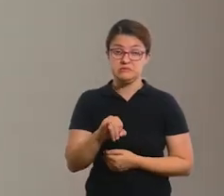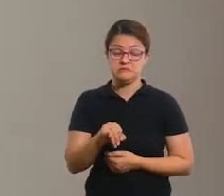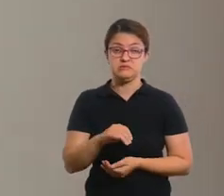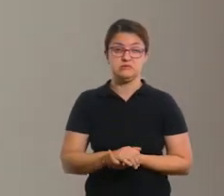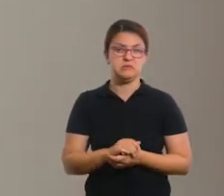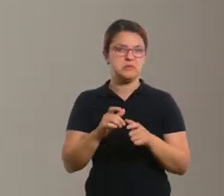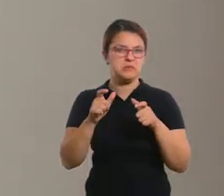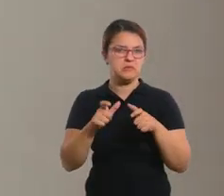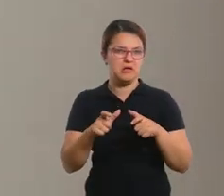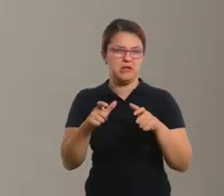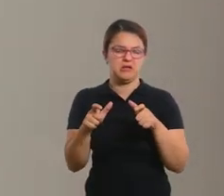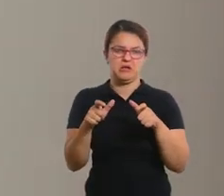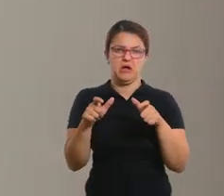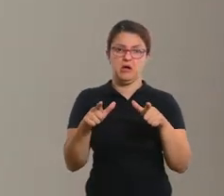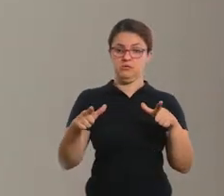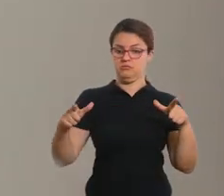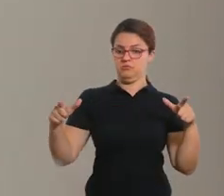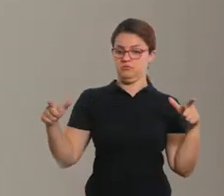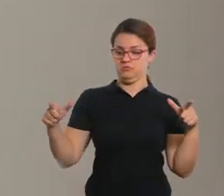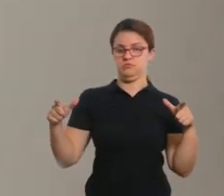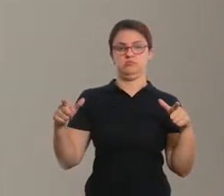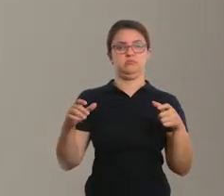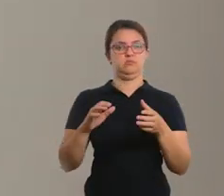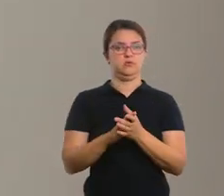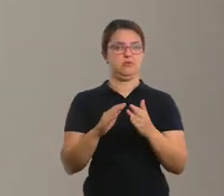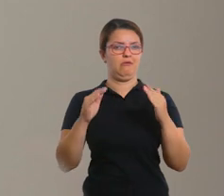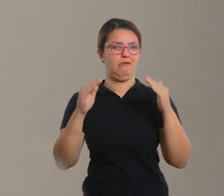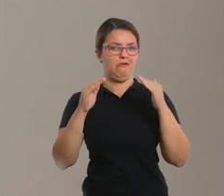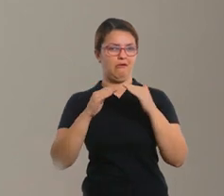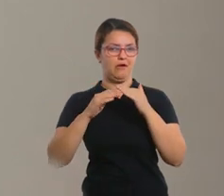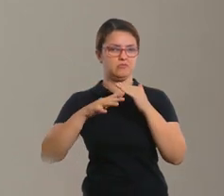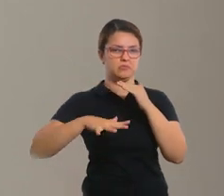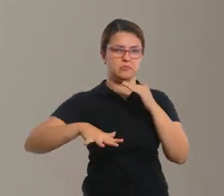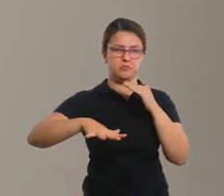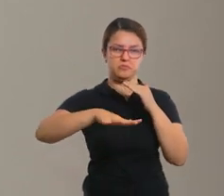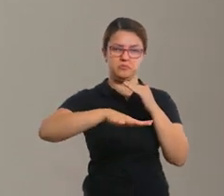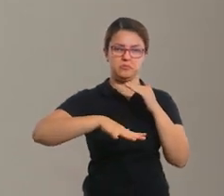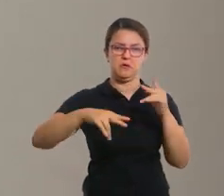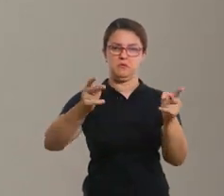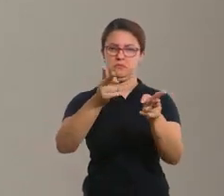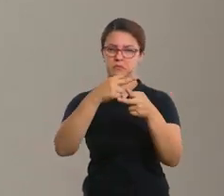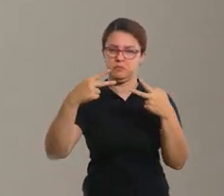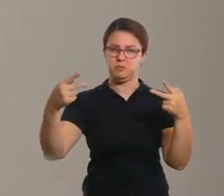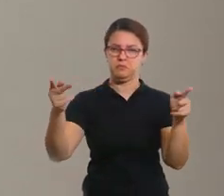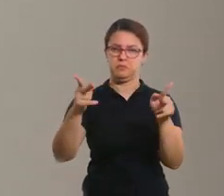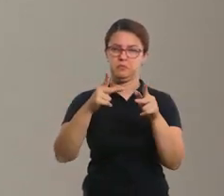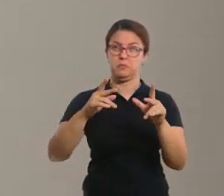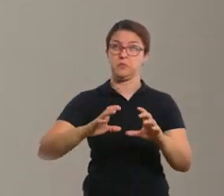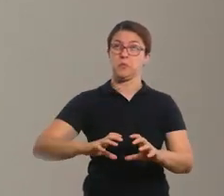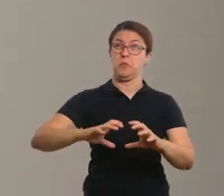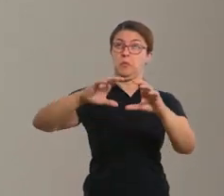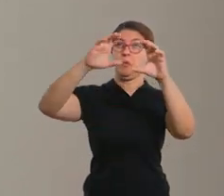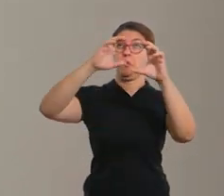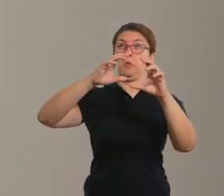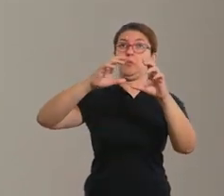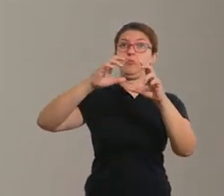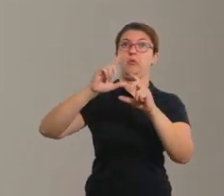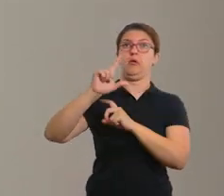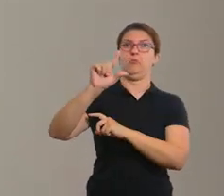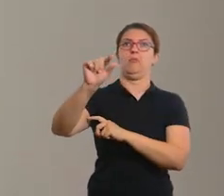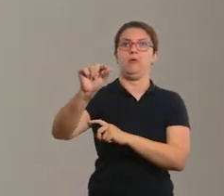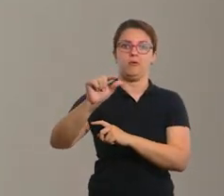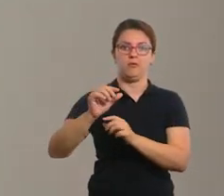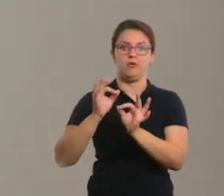assim, você está num espaço muito amplo, num espaço num quintal que bata vento e a bexiga está indo muito longe de você,